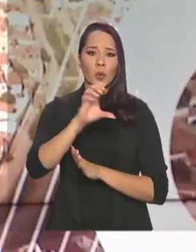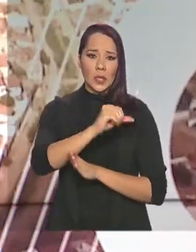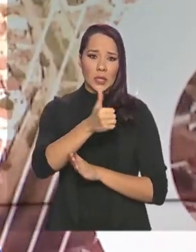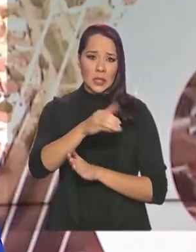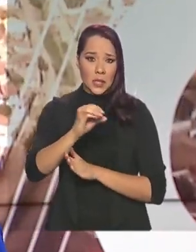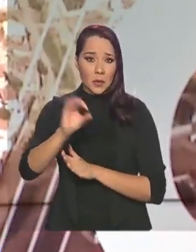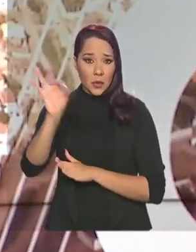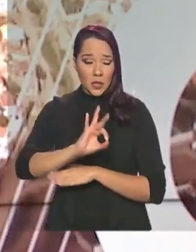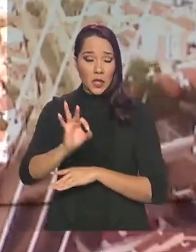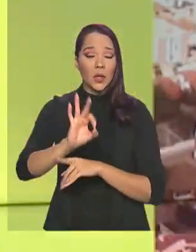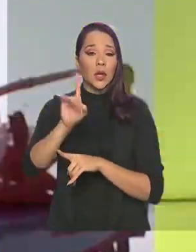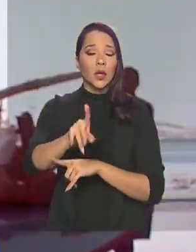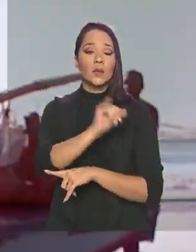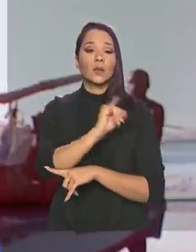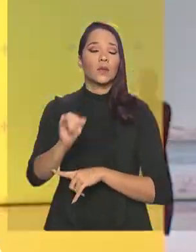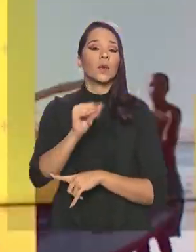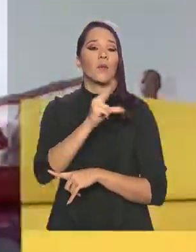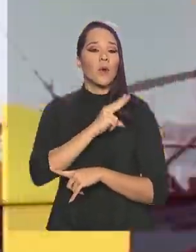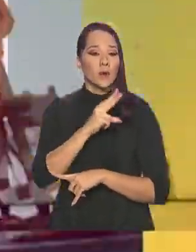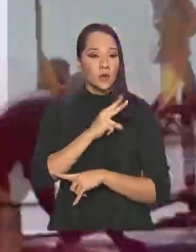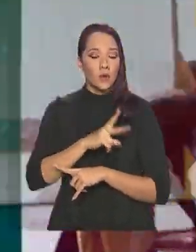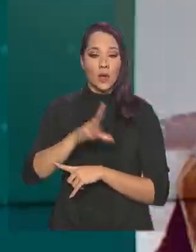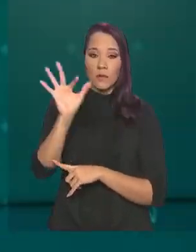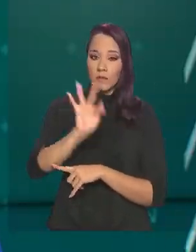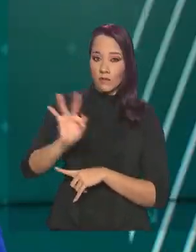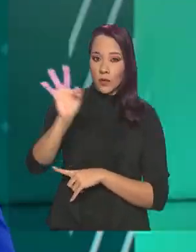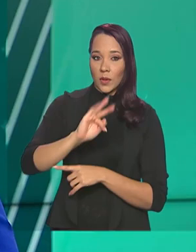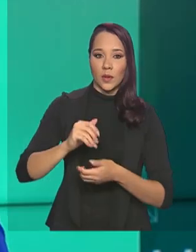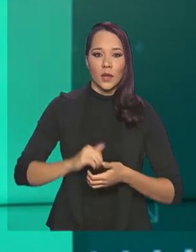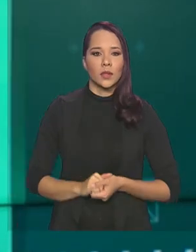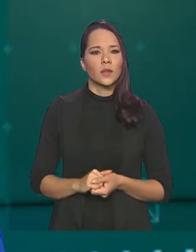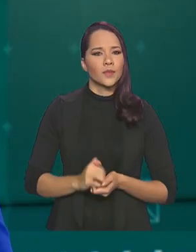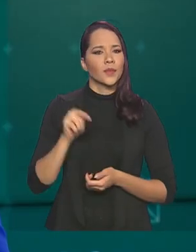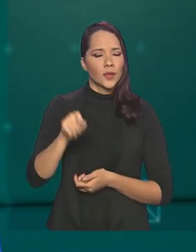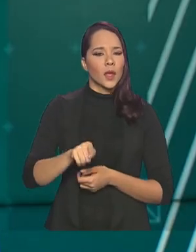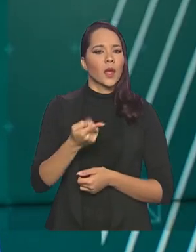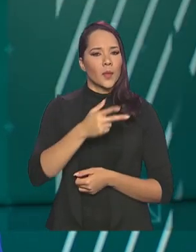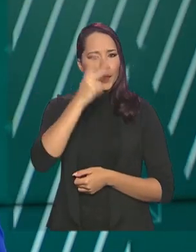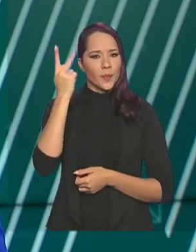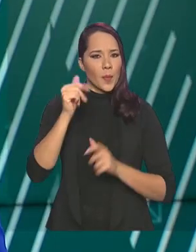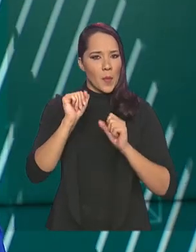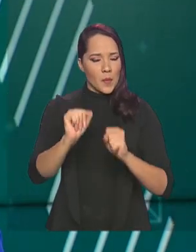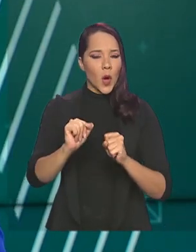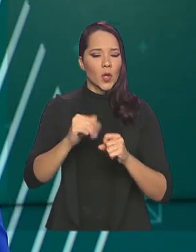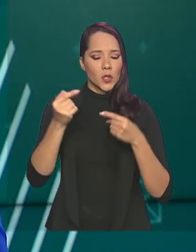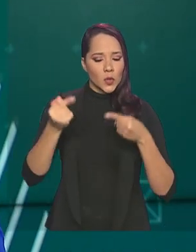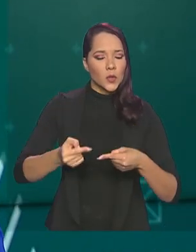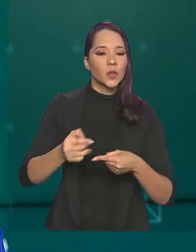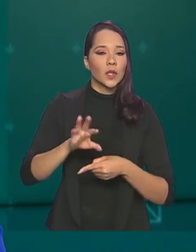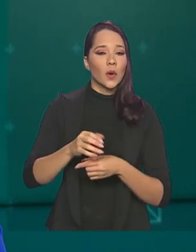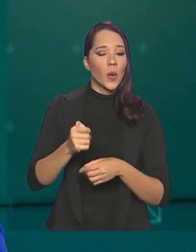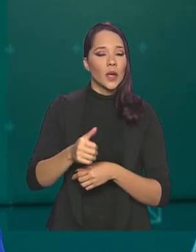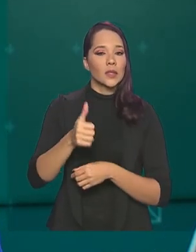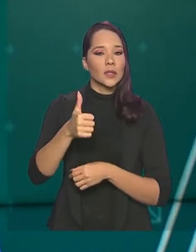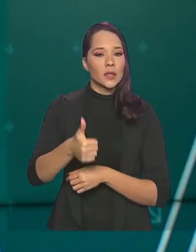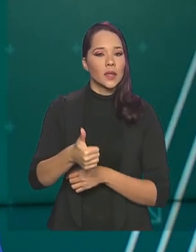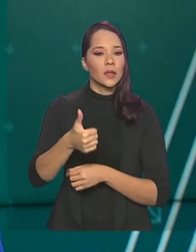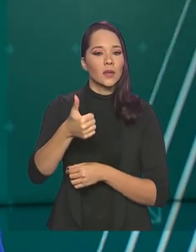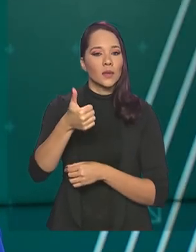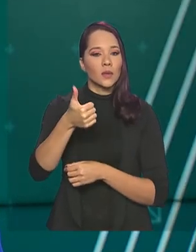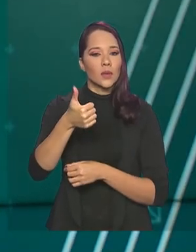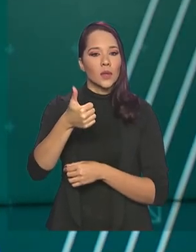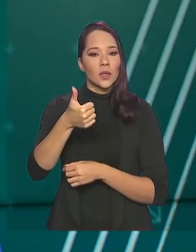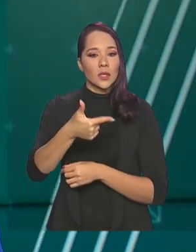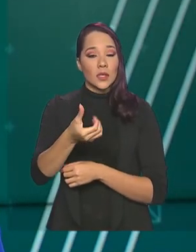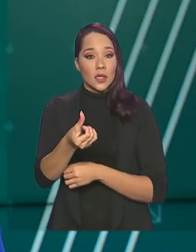particulares de ensino superior. Nesta edição, os candidatos podem concorrer a quase 168 mil bolsas